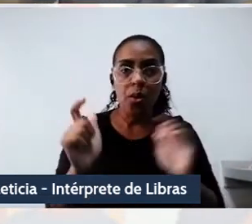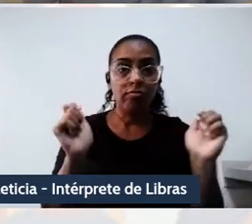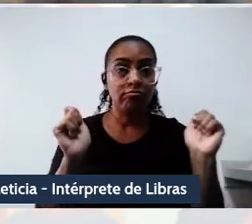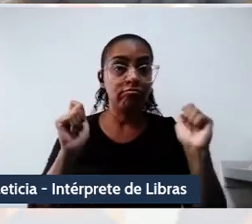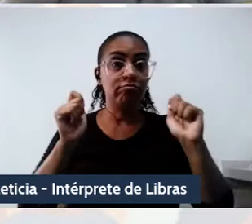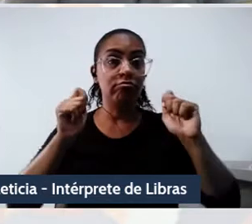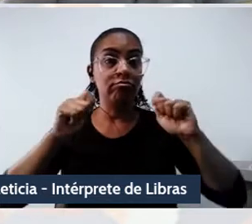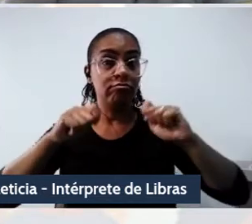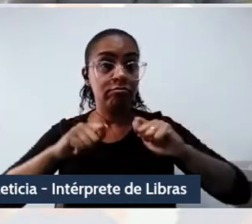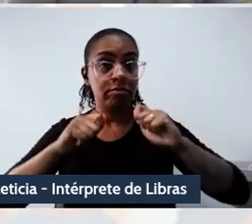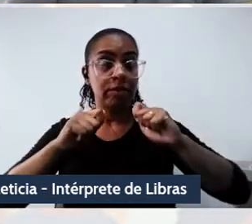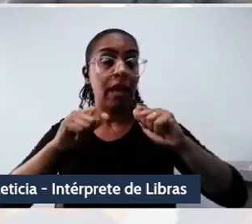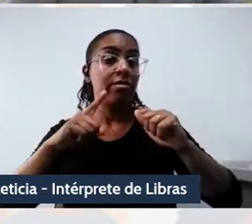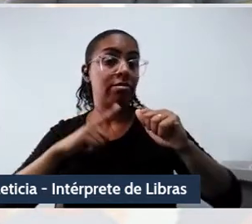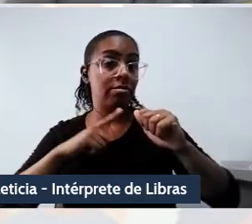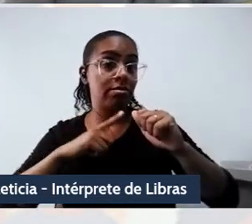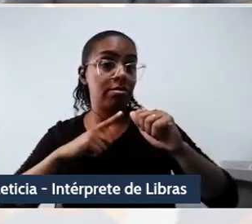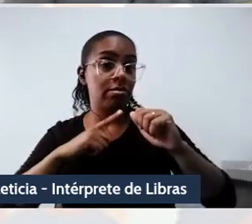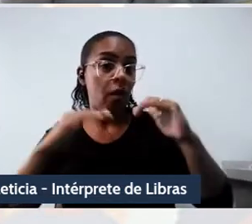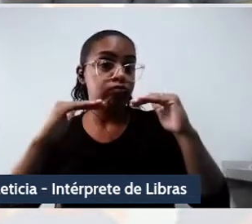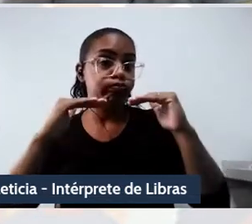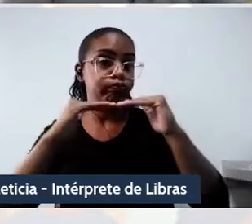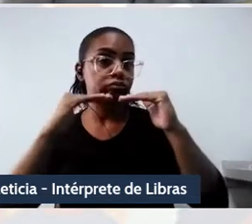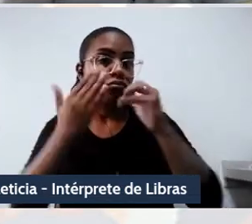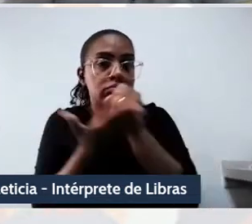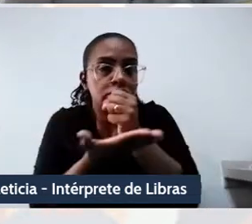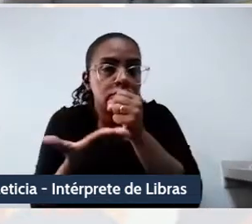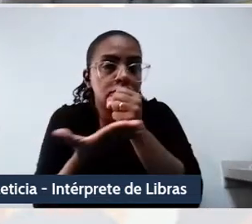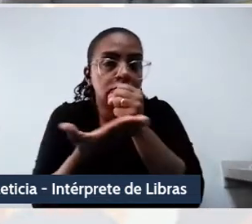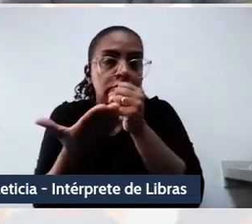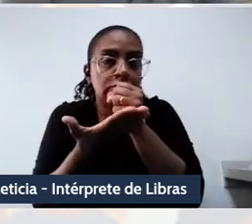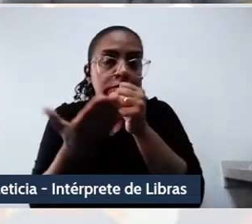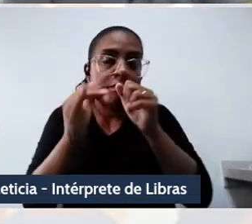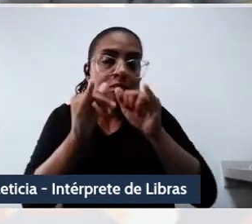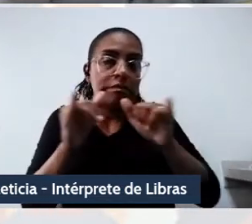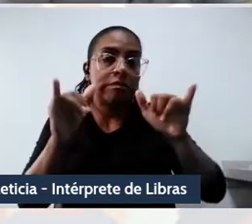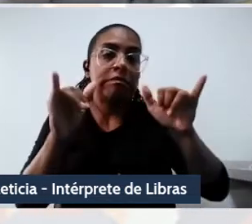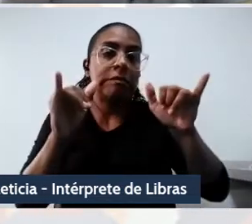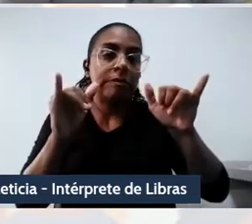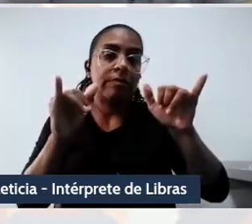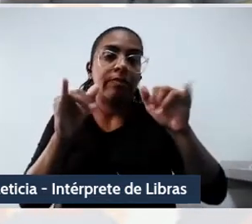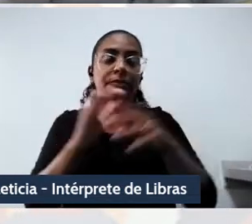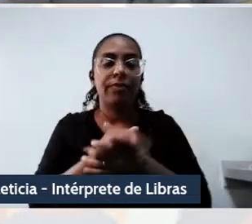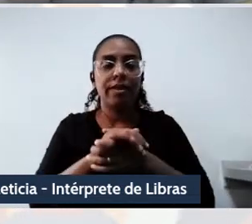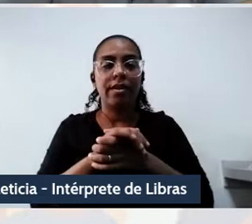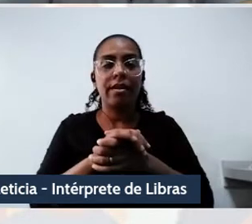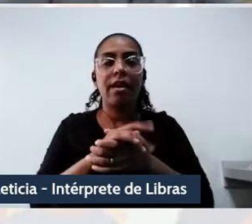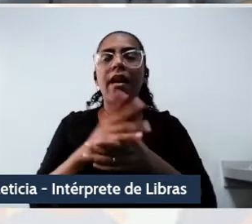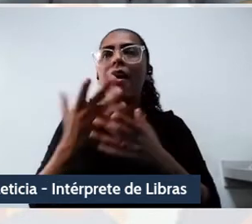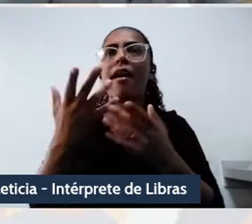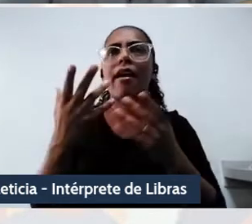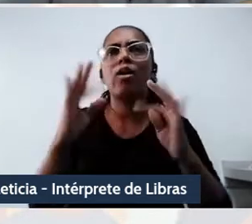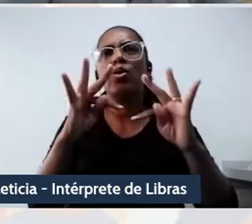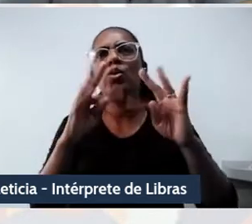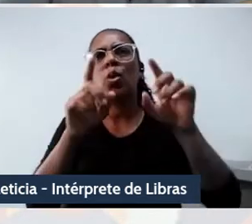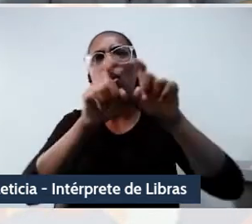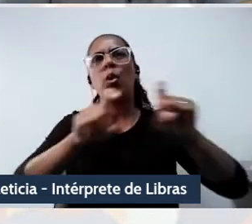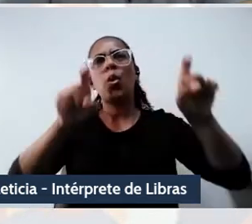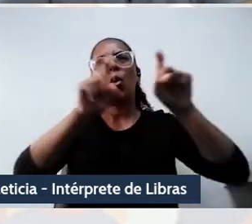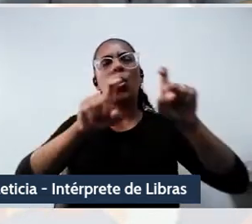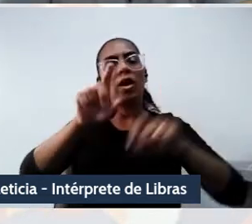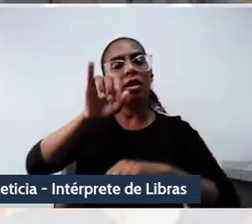padrões de comportamento e de prever as ações futuras, são a pedra de toque para os programas de inteligência artificial